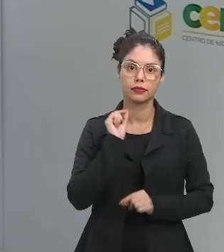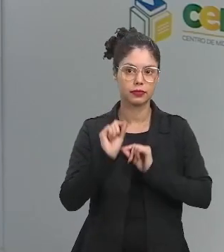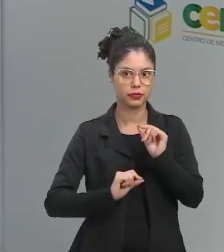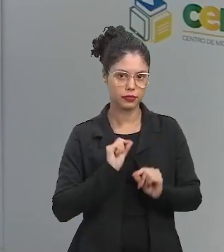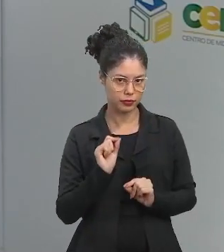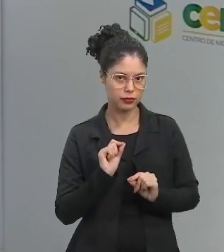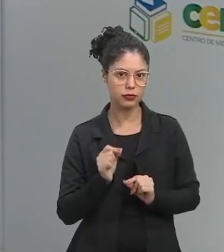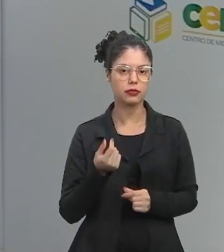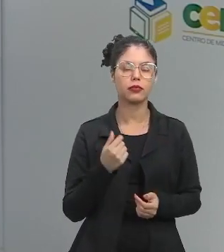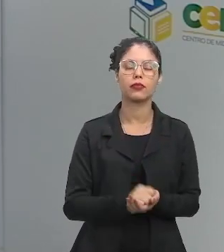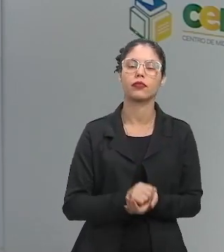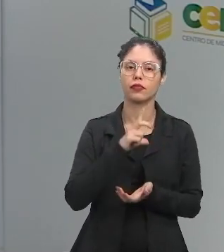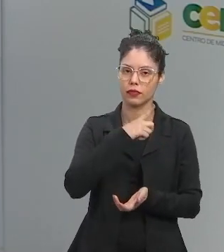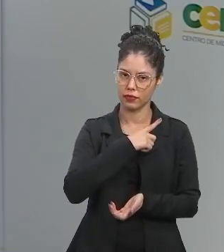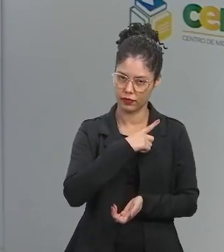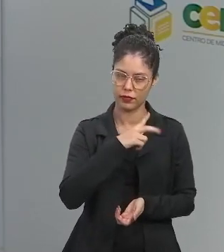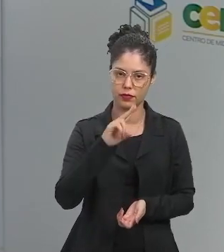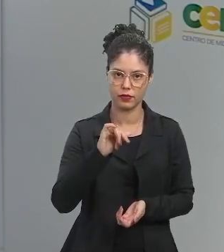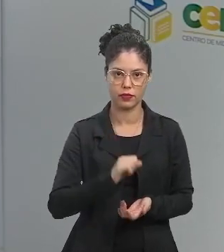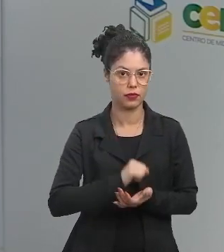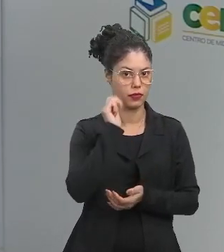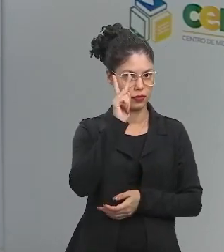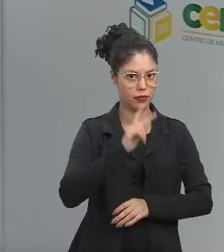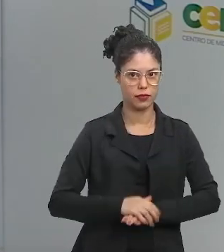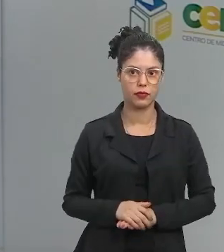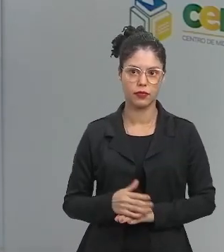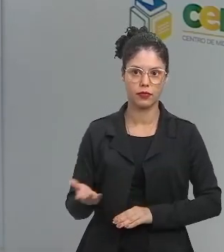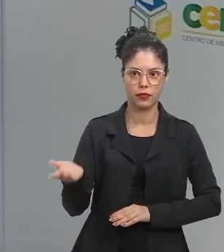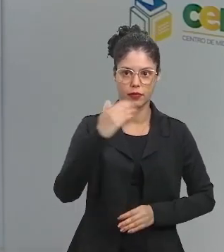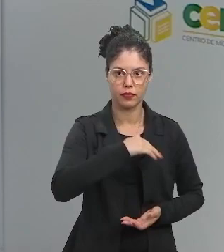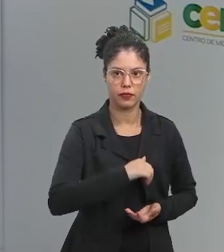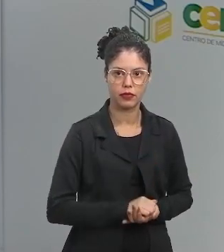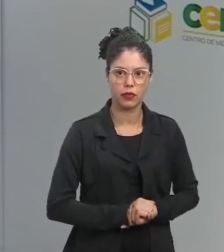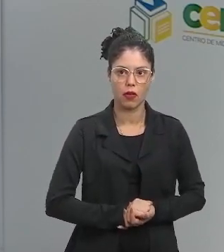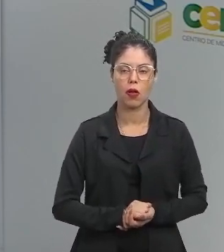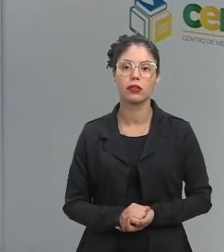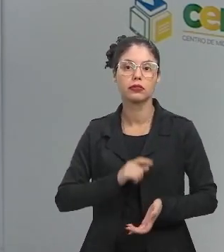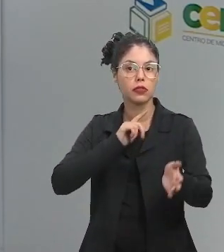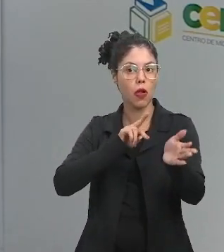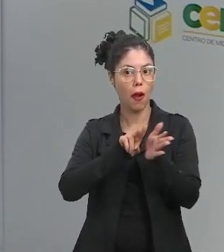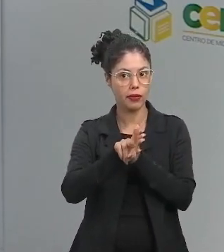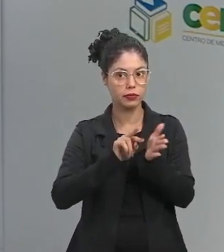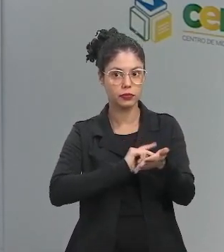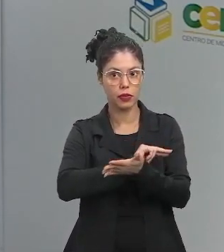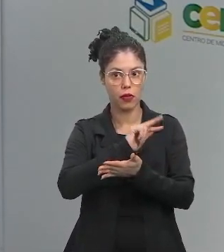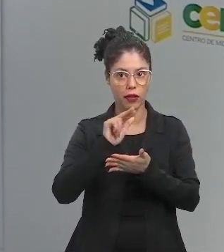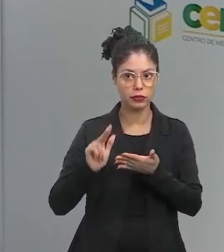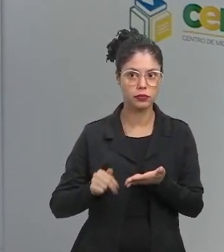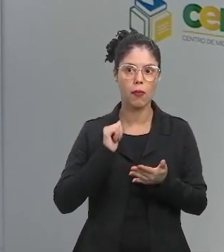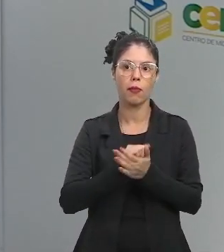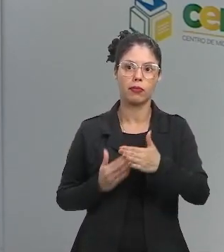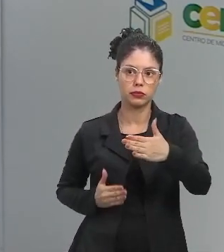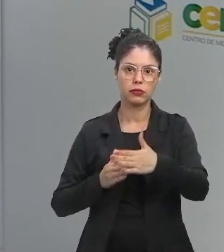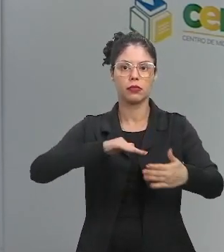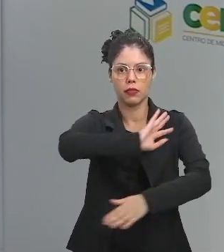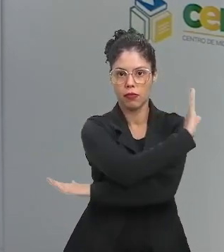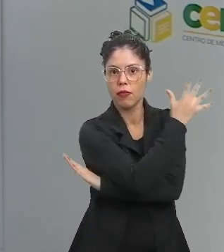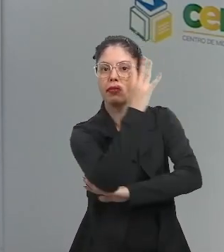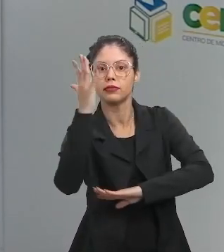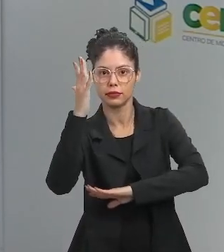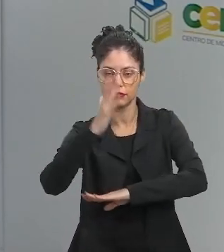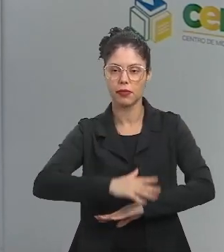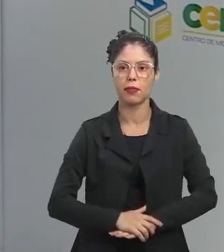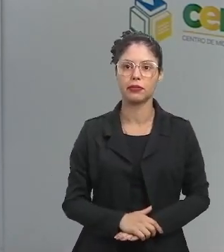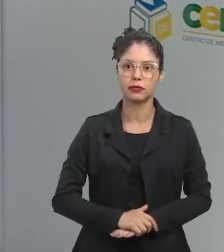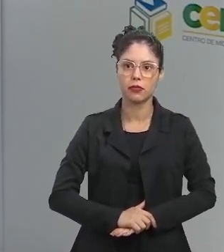virão pela frente. Ok? Então, para começar, nós vamos falar de biodiversidade e impactos